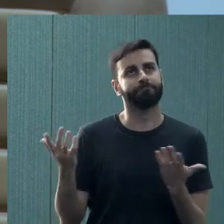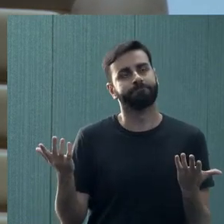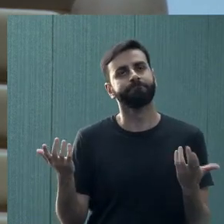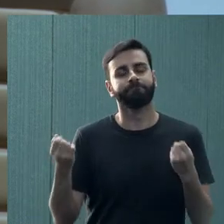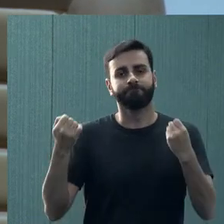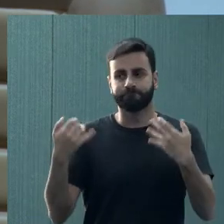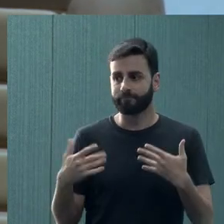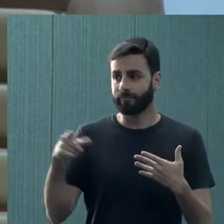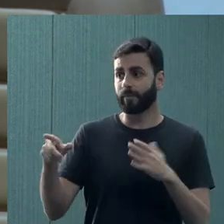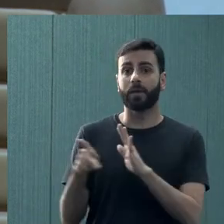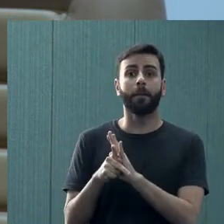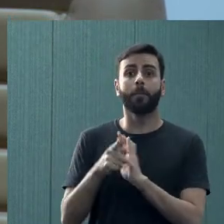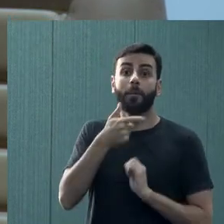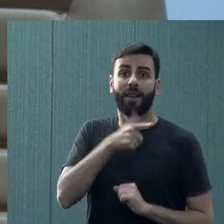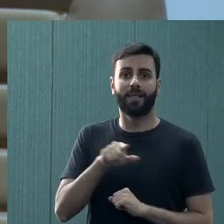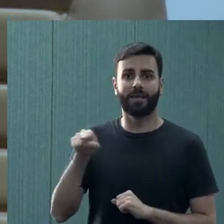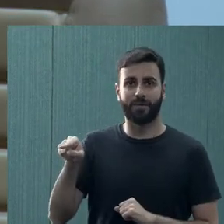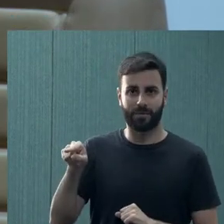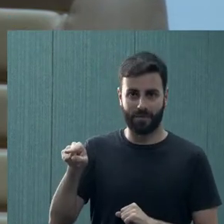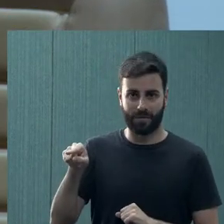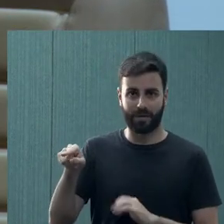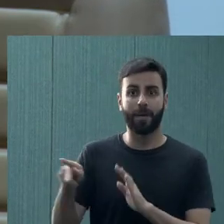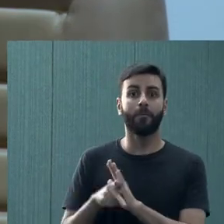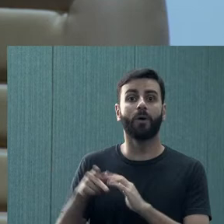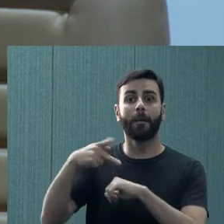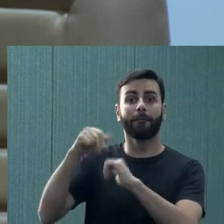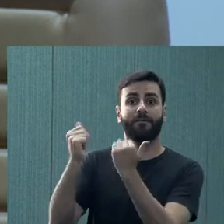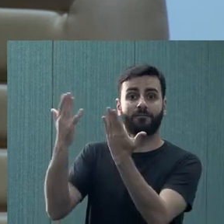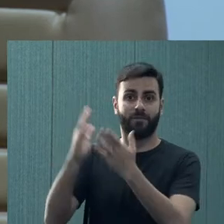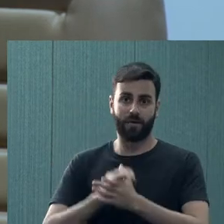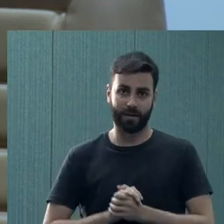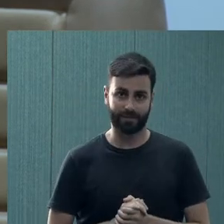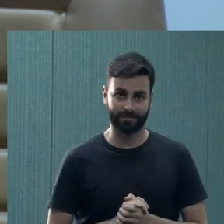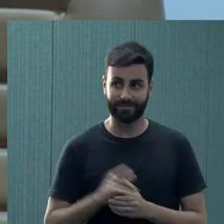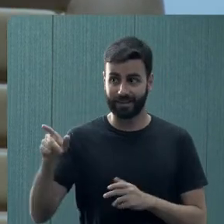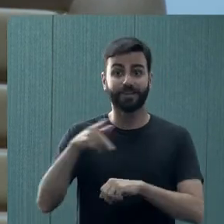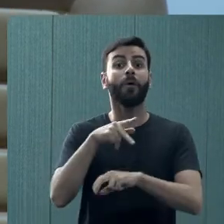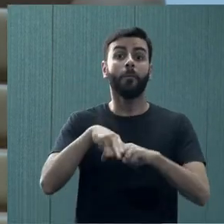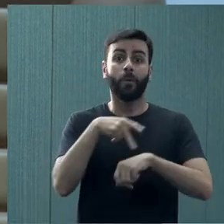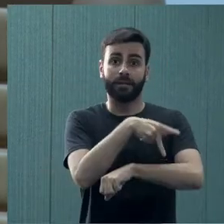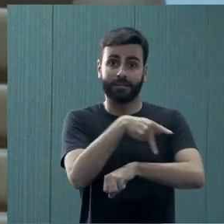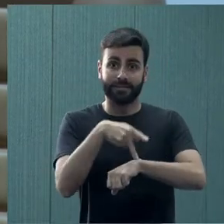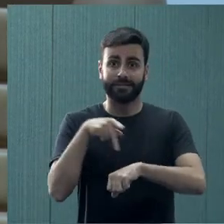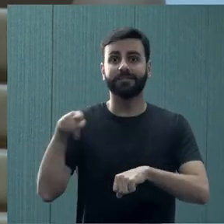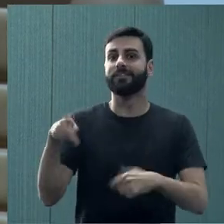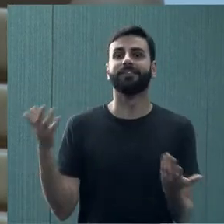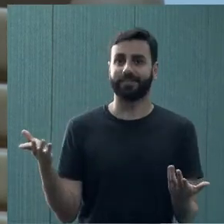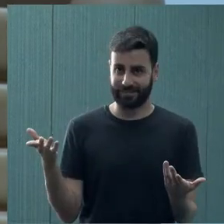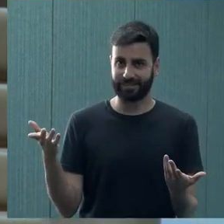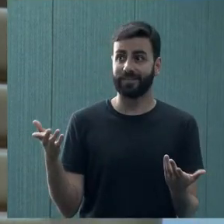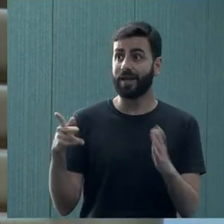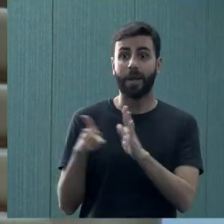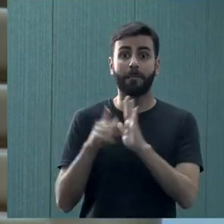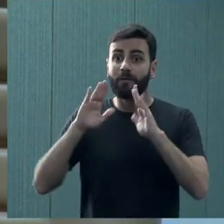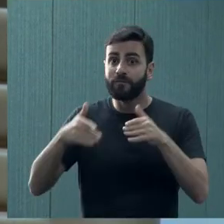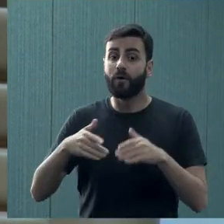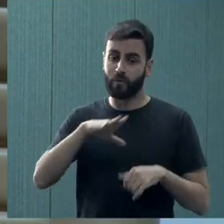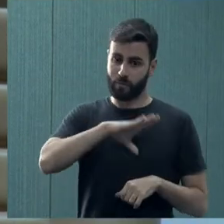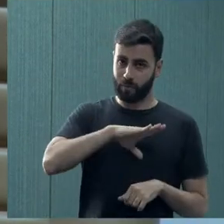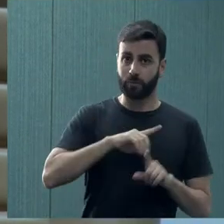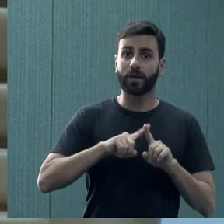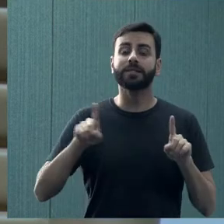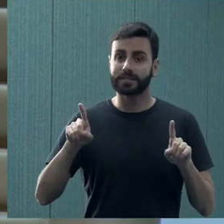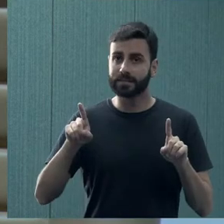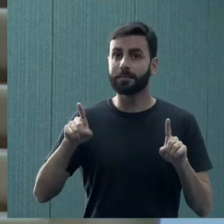um ajuste linguístico, porque era um estudante estrangeiro. E aí as dificuldades pedagógicas eram de língua portuguesa, mas